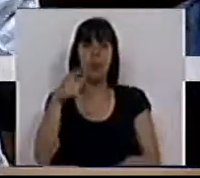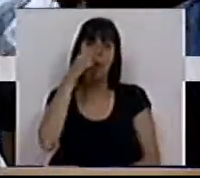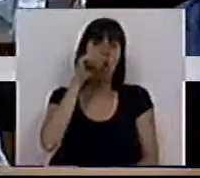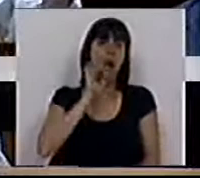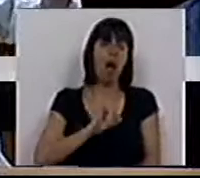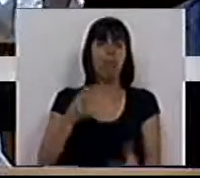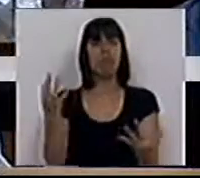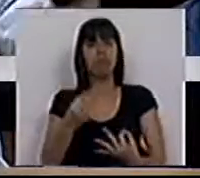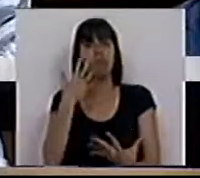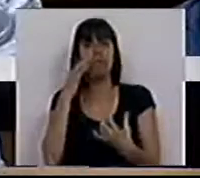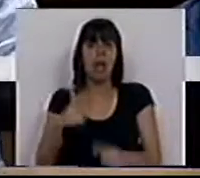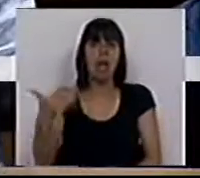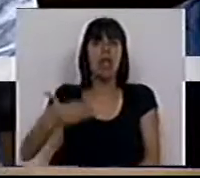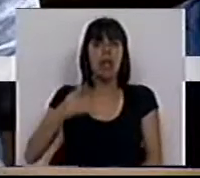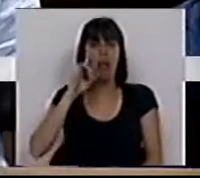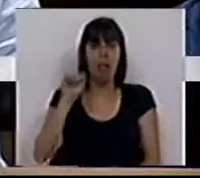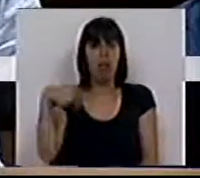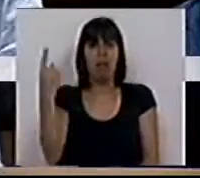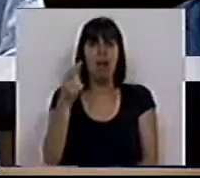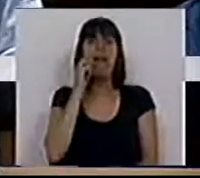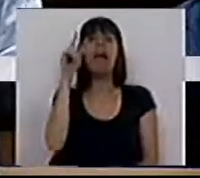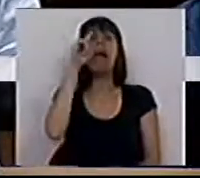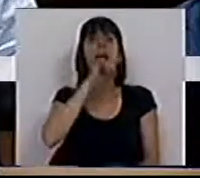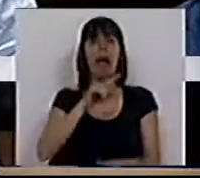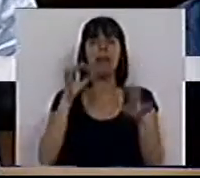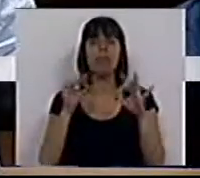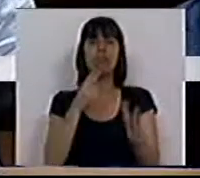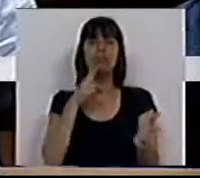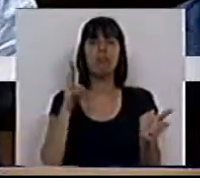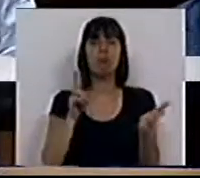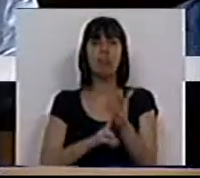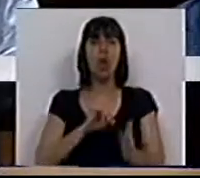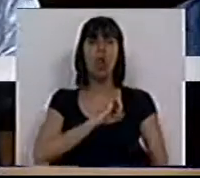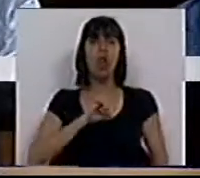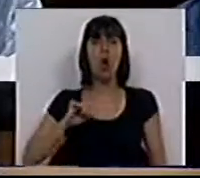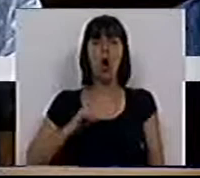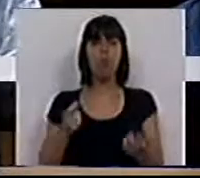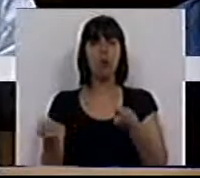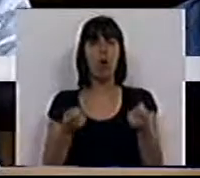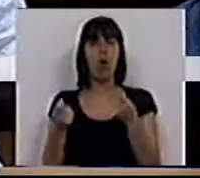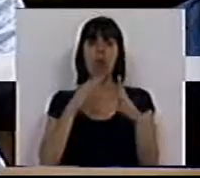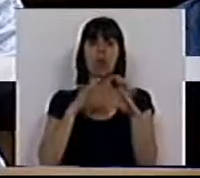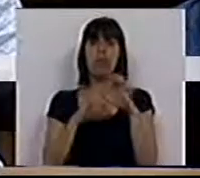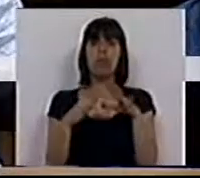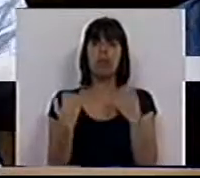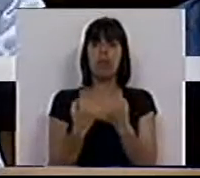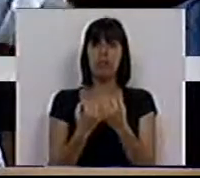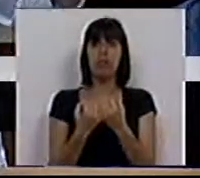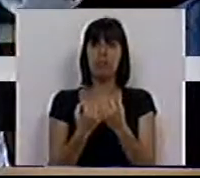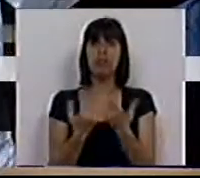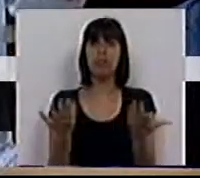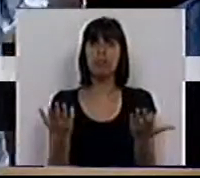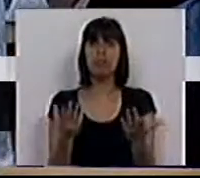cidadãs têm evidentemente direito a saber quem são os verdadeiros donos dos órgãos de comunicação social